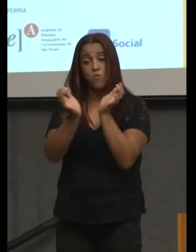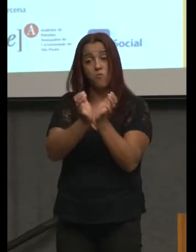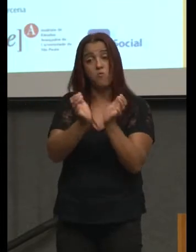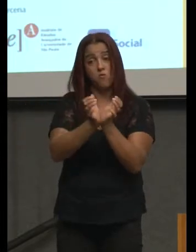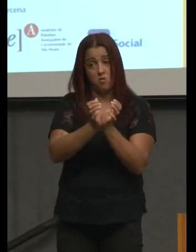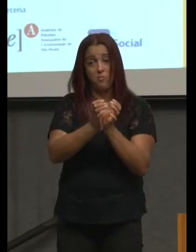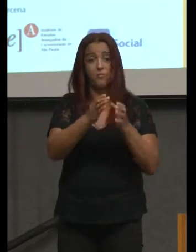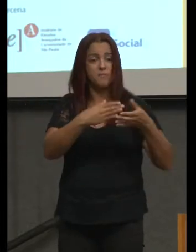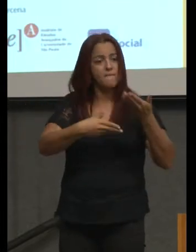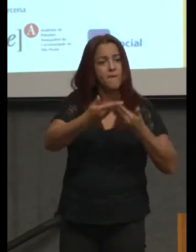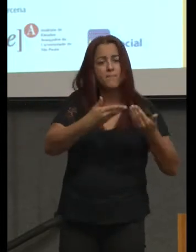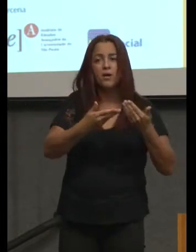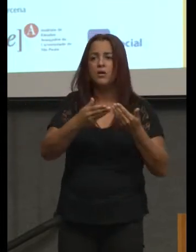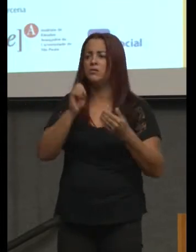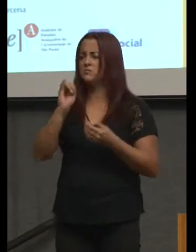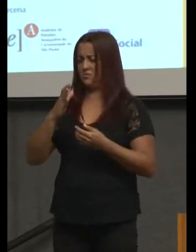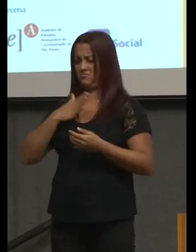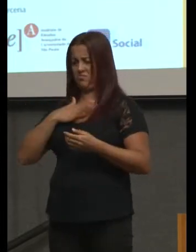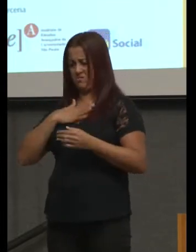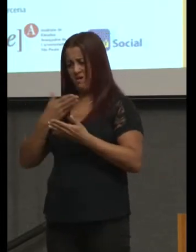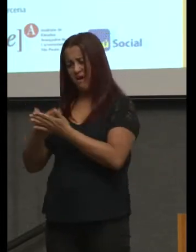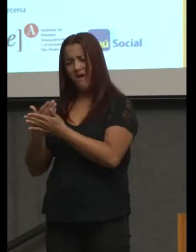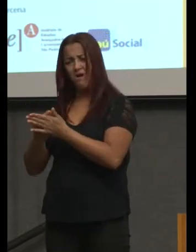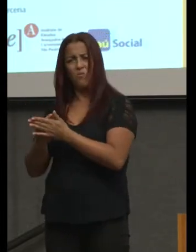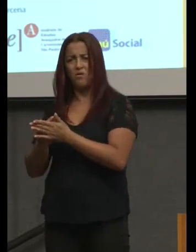nas minhas aulas não tem trabalho em grupo.